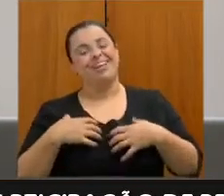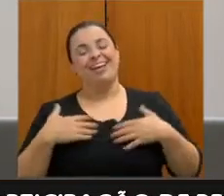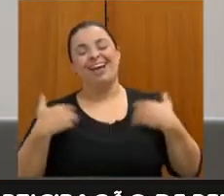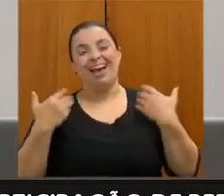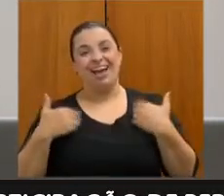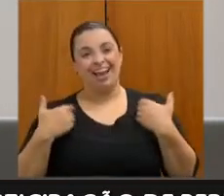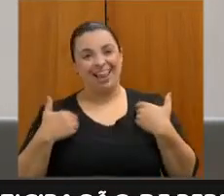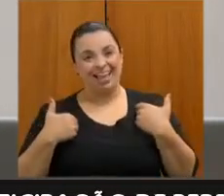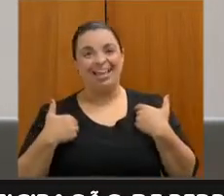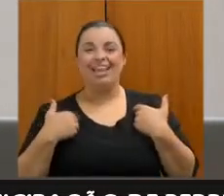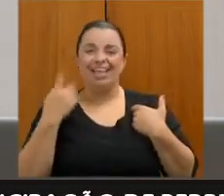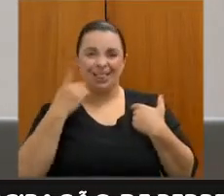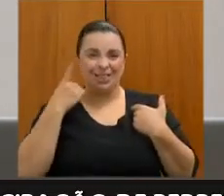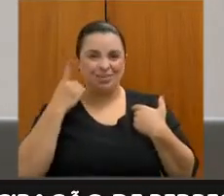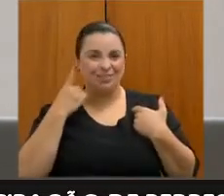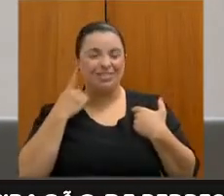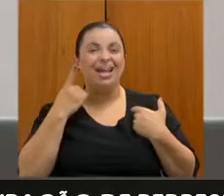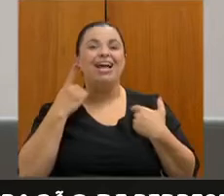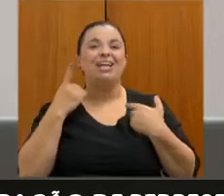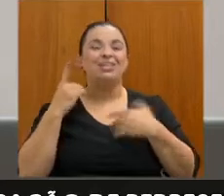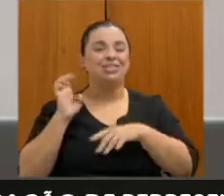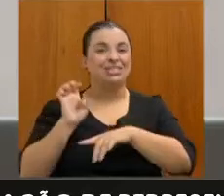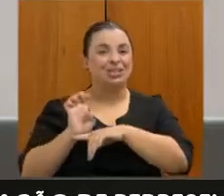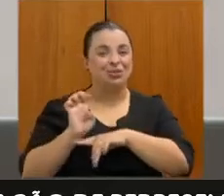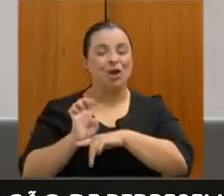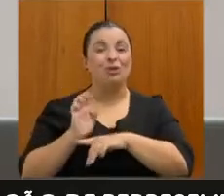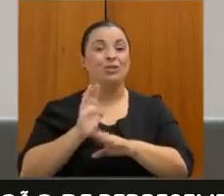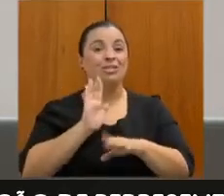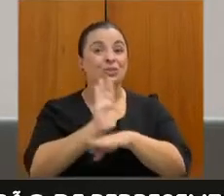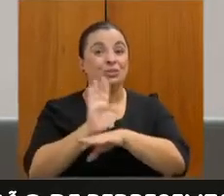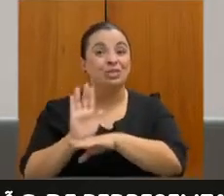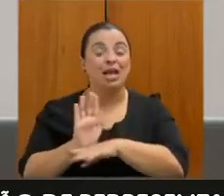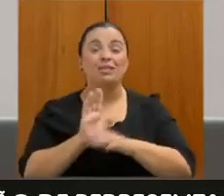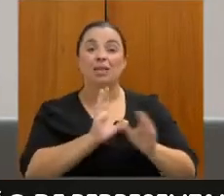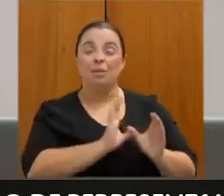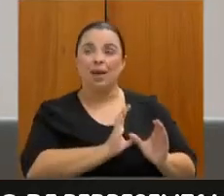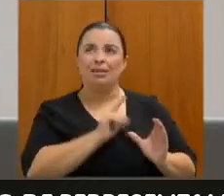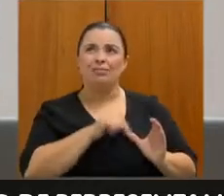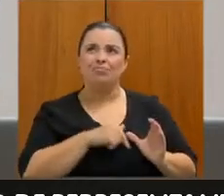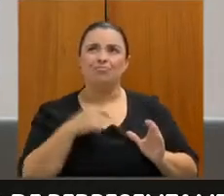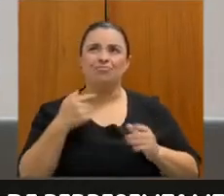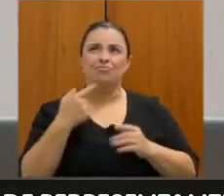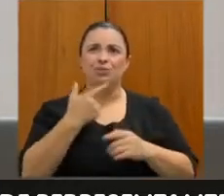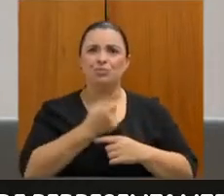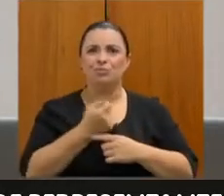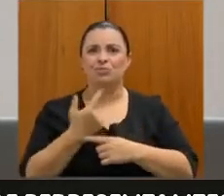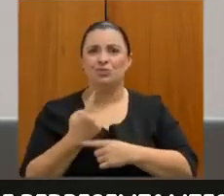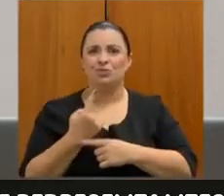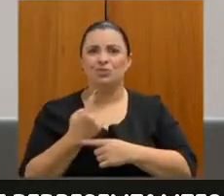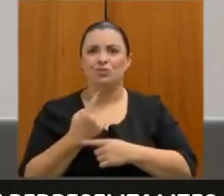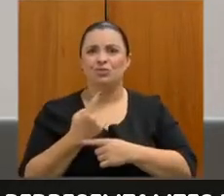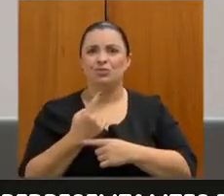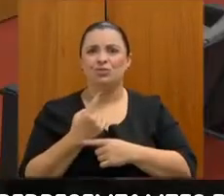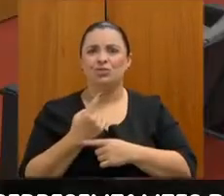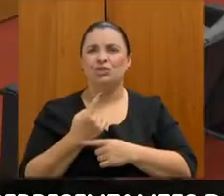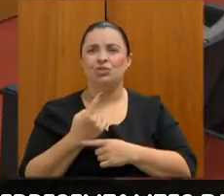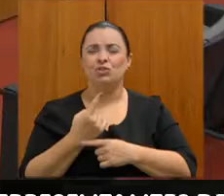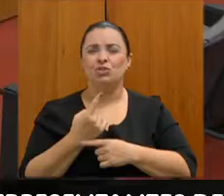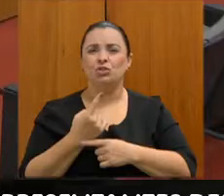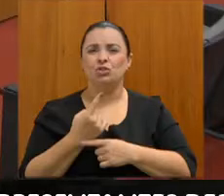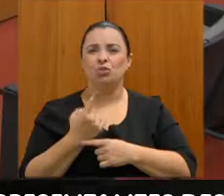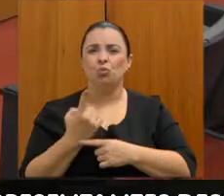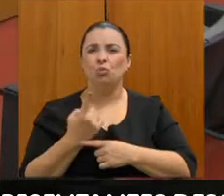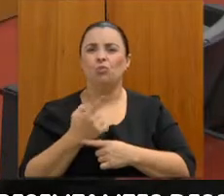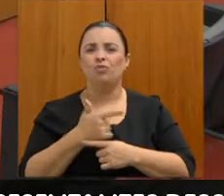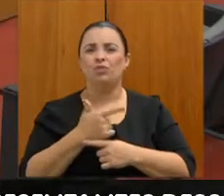tem ajudado o máximo possível de APAES, só esse ano foram mais de 30 APAES que a gente conseguiu destinar recursos de